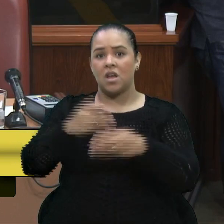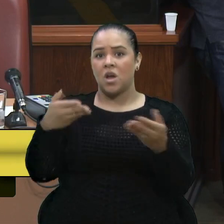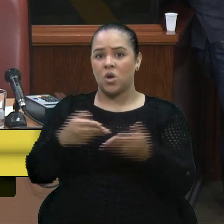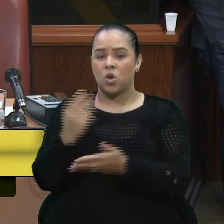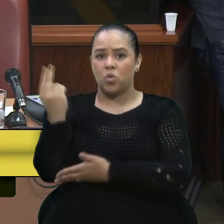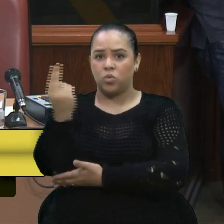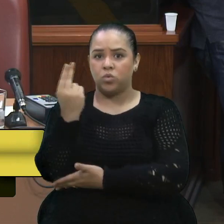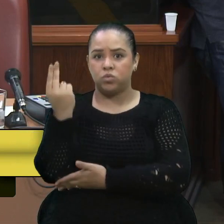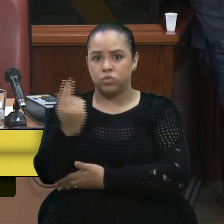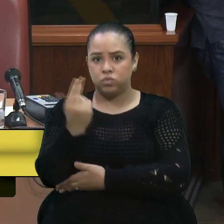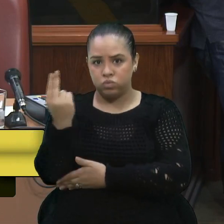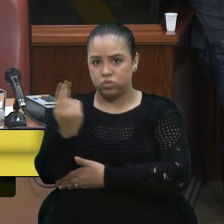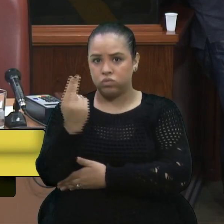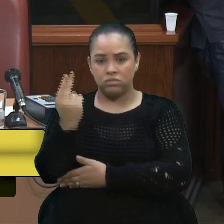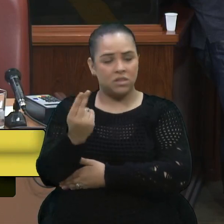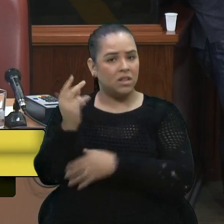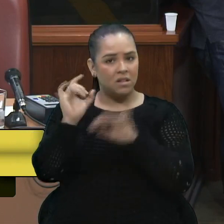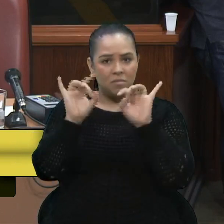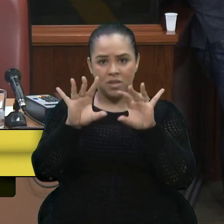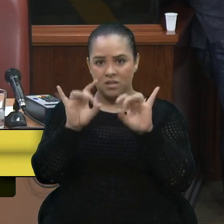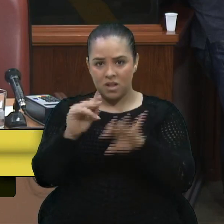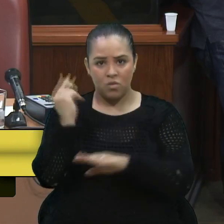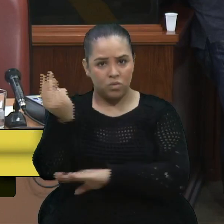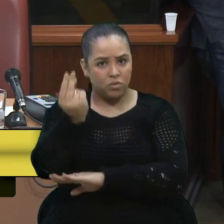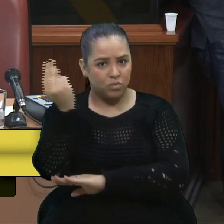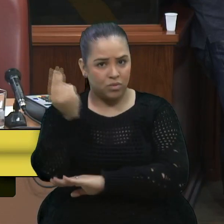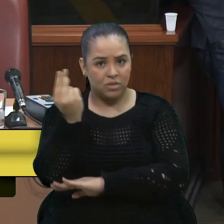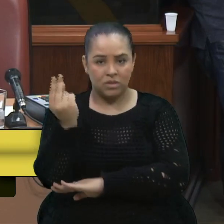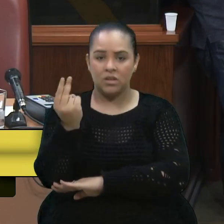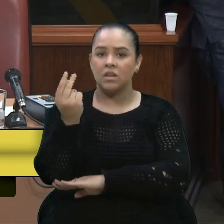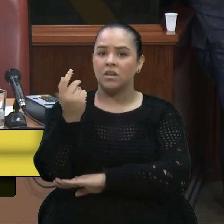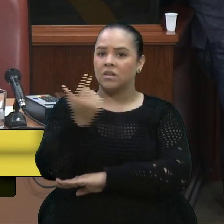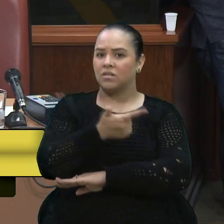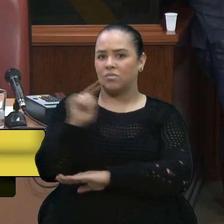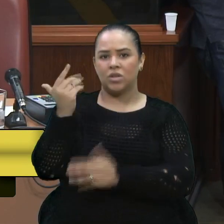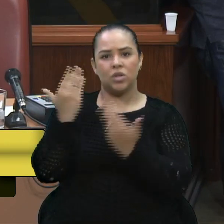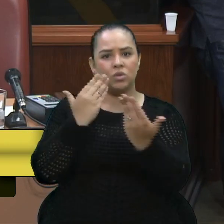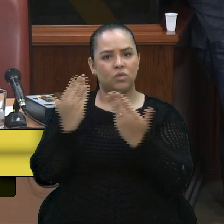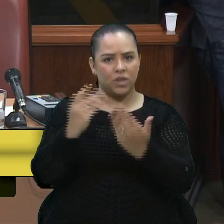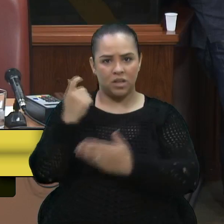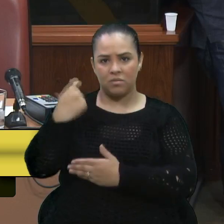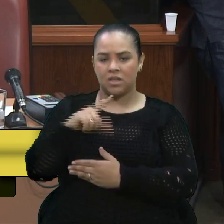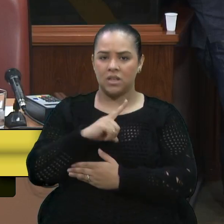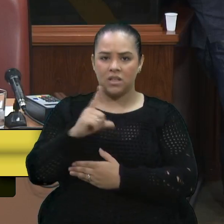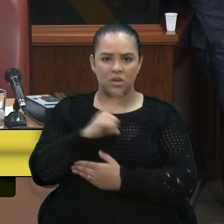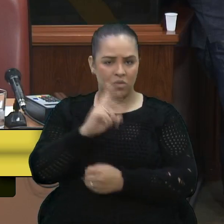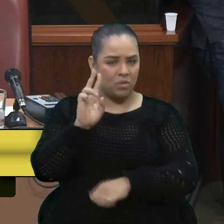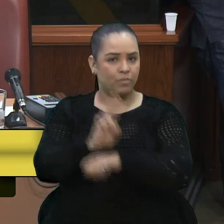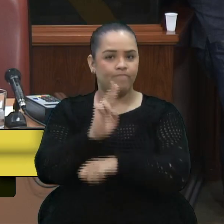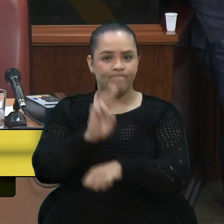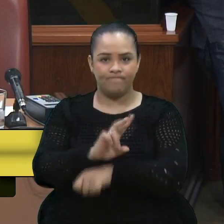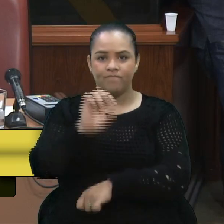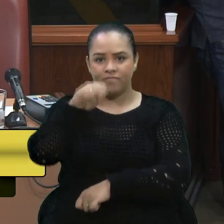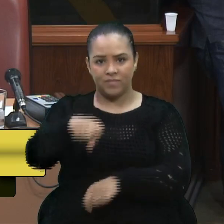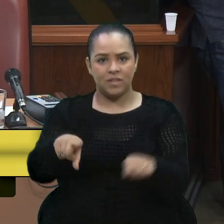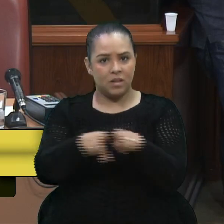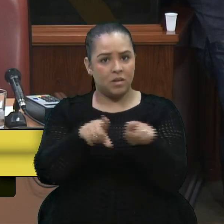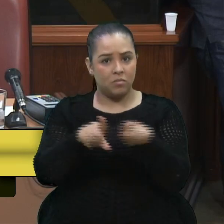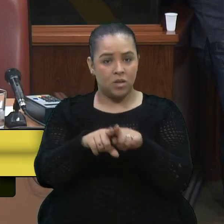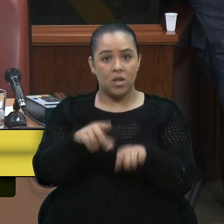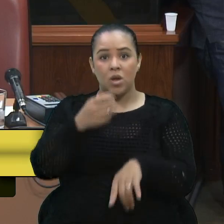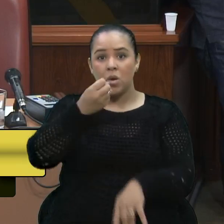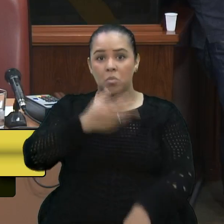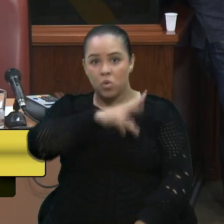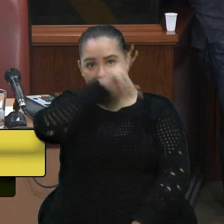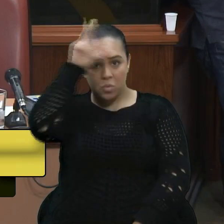é uma situação extraordinária, que, sem dúvida, exige uma medida extraordinária também. Que bom que o município tem